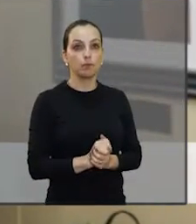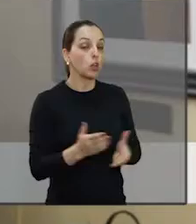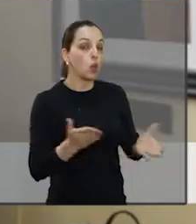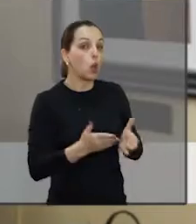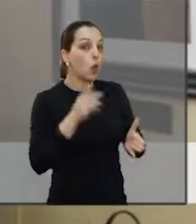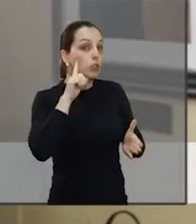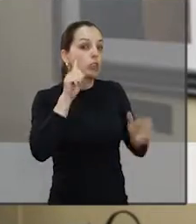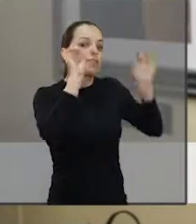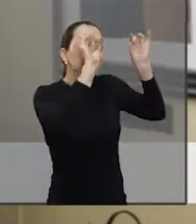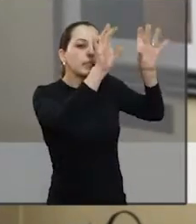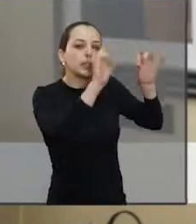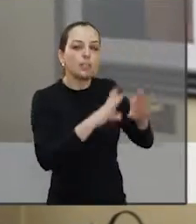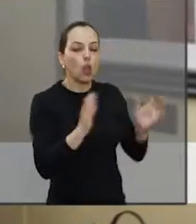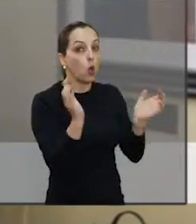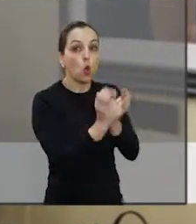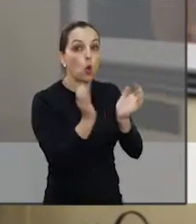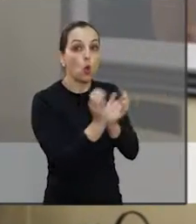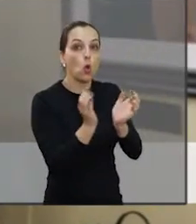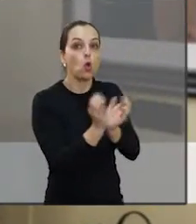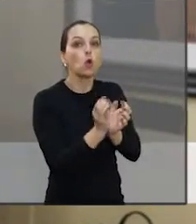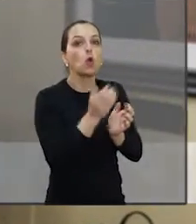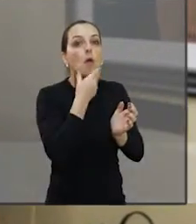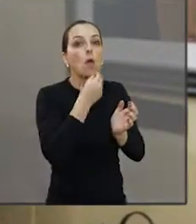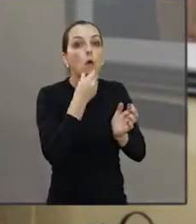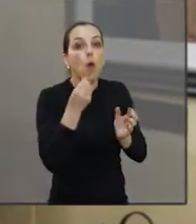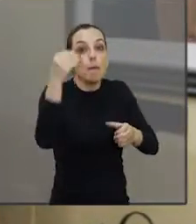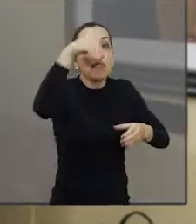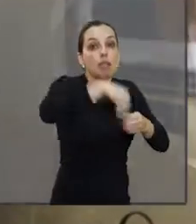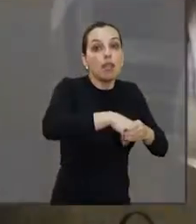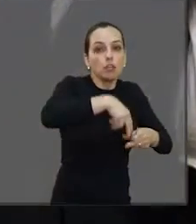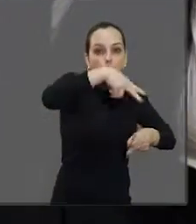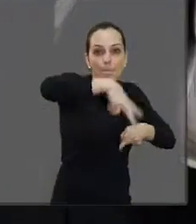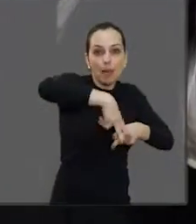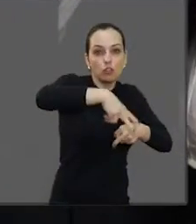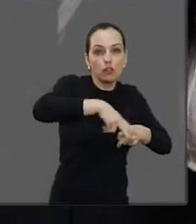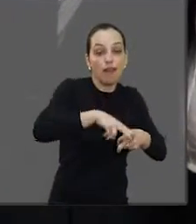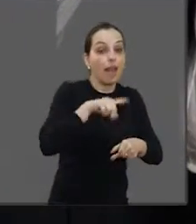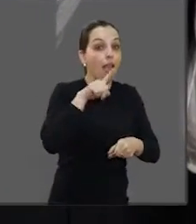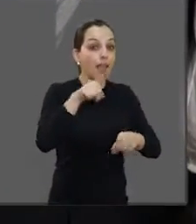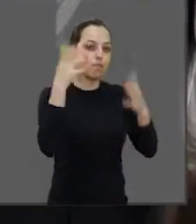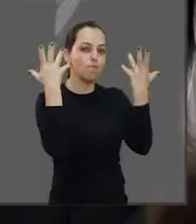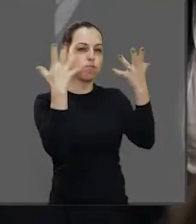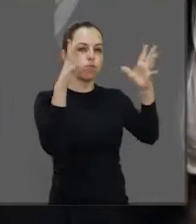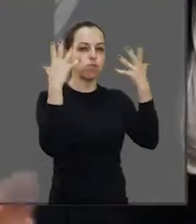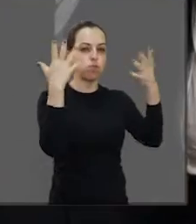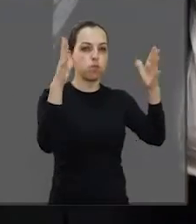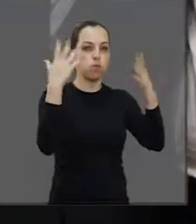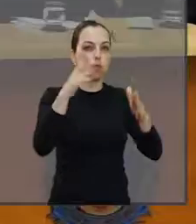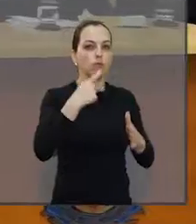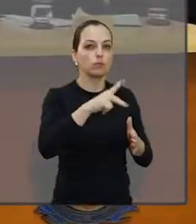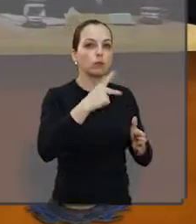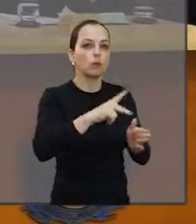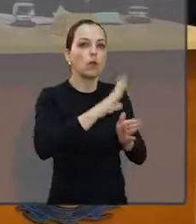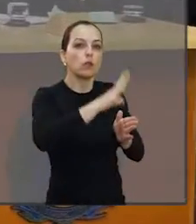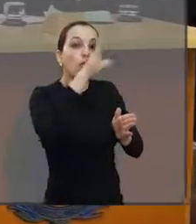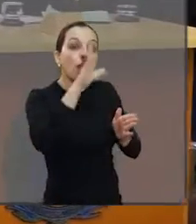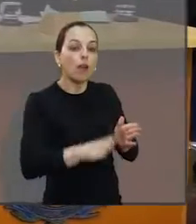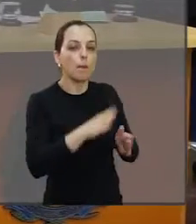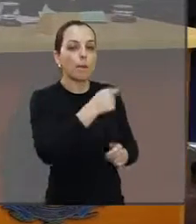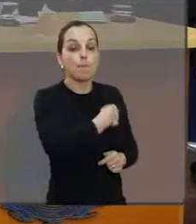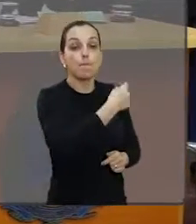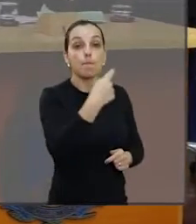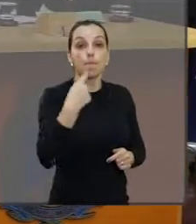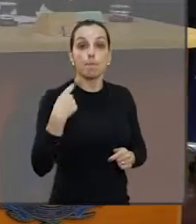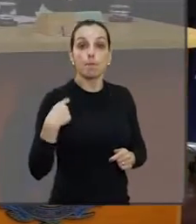dupla homenagem. Hoje é o dia 20 de agosto, dia do maçom, ele recebeu uma homenagem dos irmãos. E a gente tem aqui na